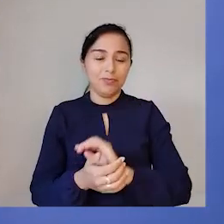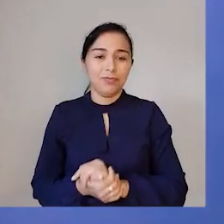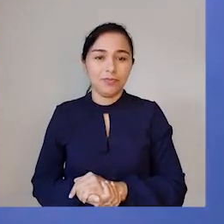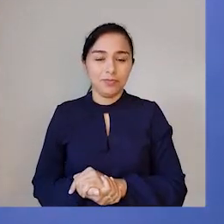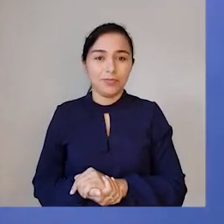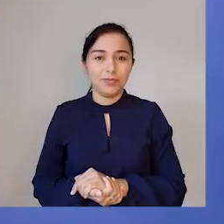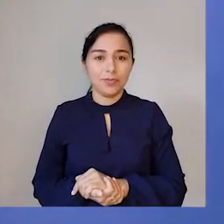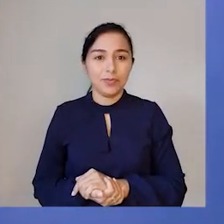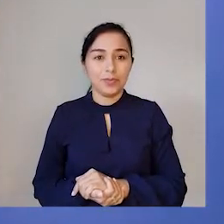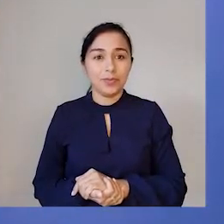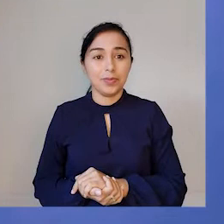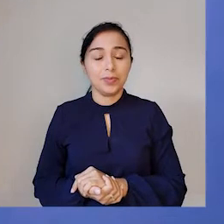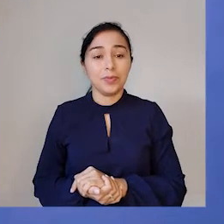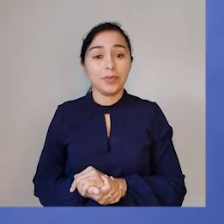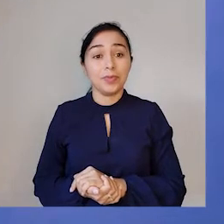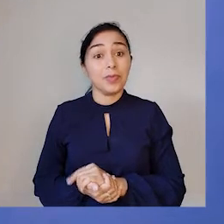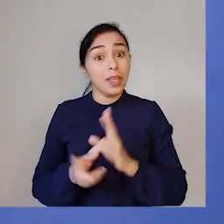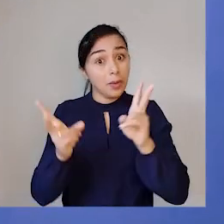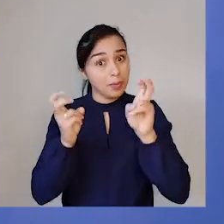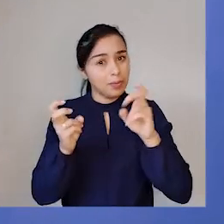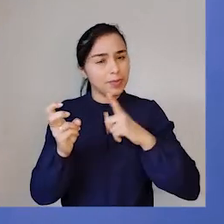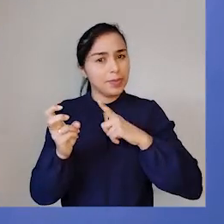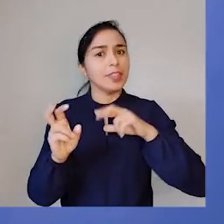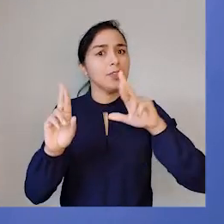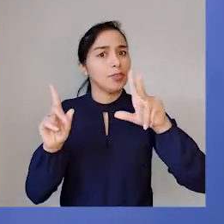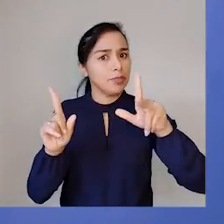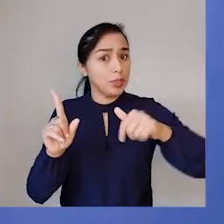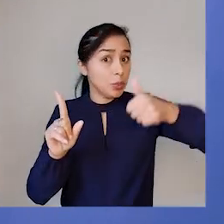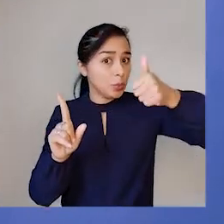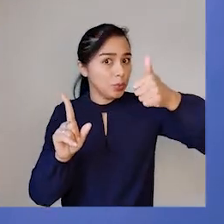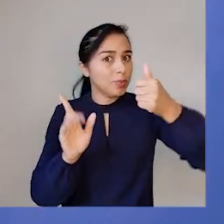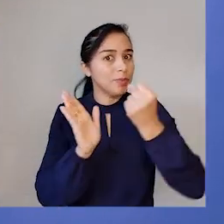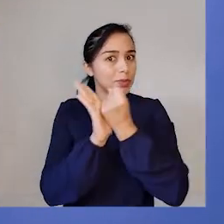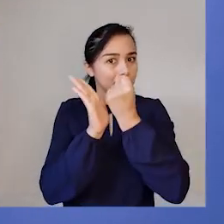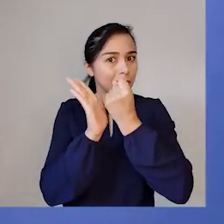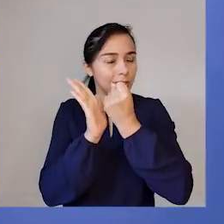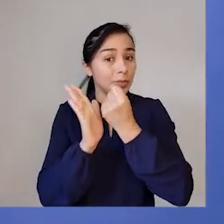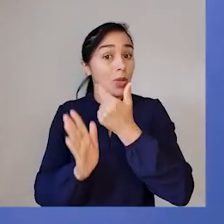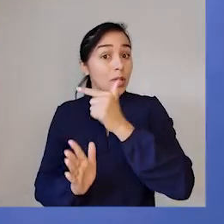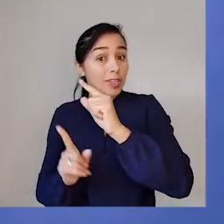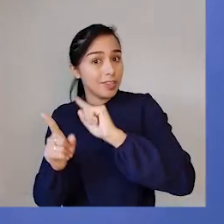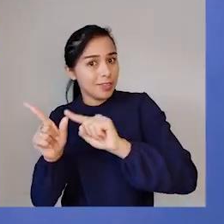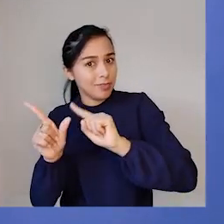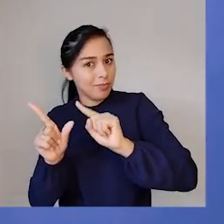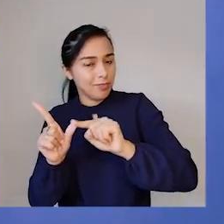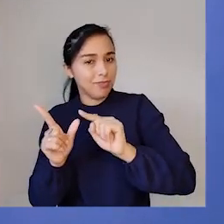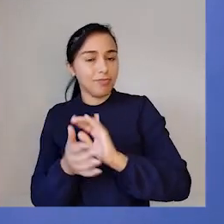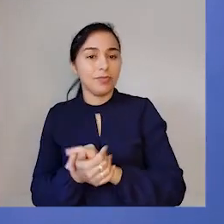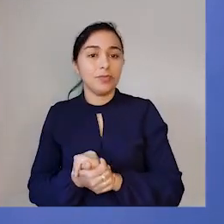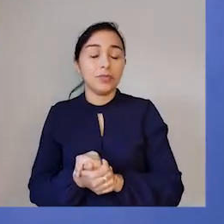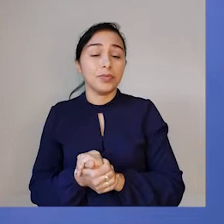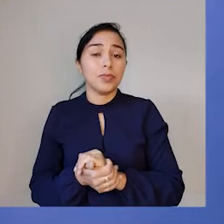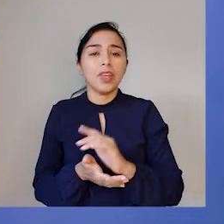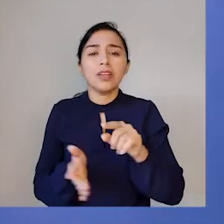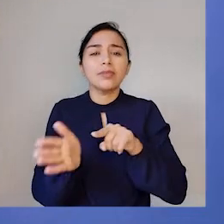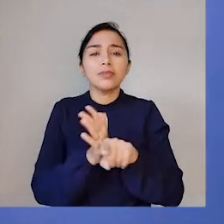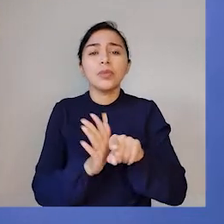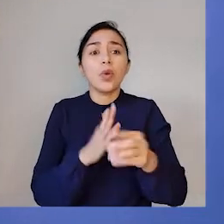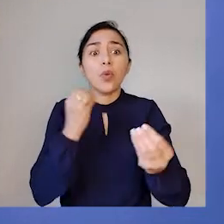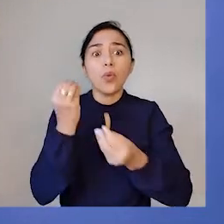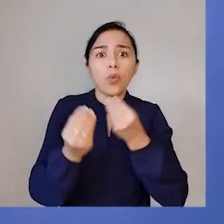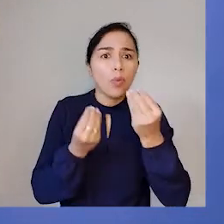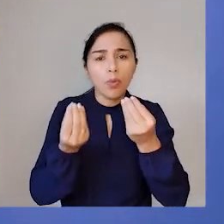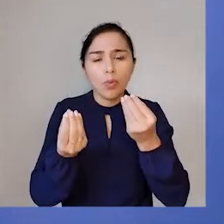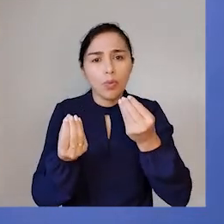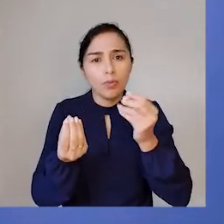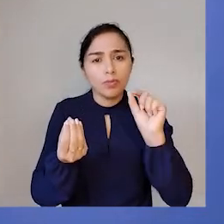Aqui existe uma diferença bem grande. Como que chegou, então, nesse símbolo, nessa cruzinha?